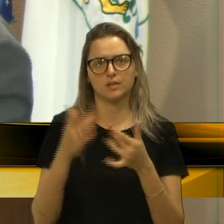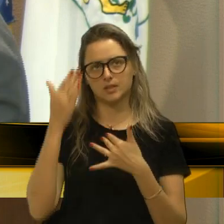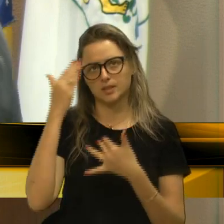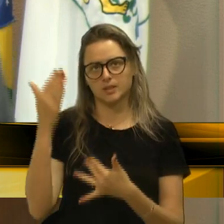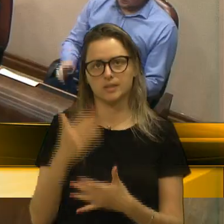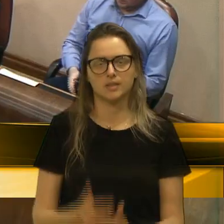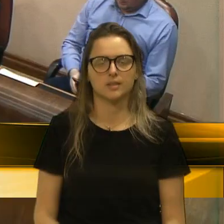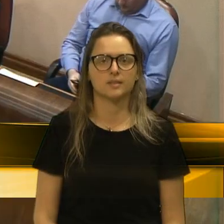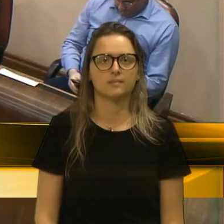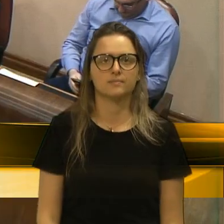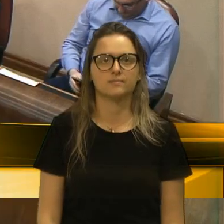Obrigado. Hello.